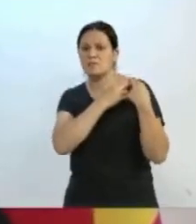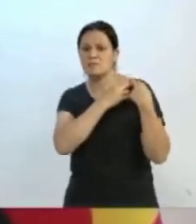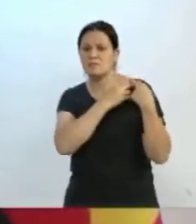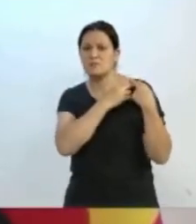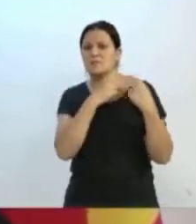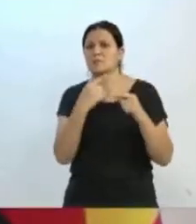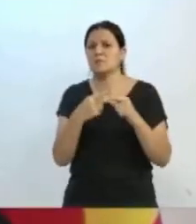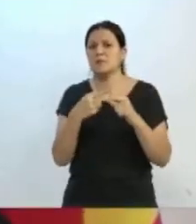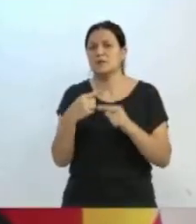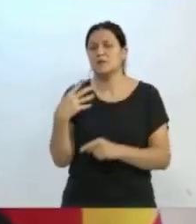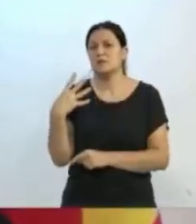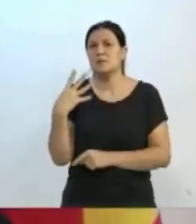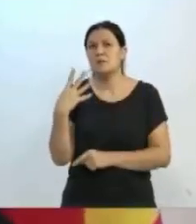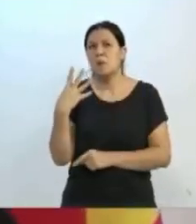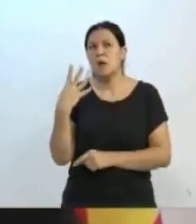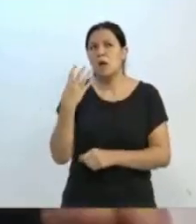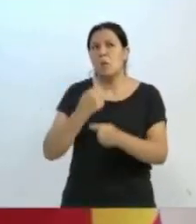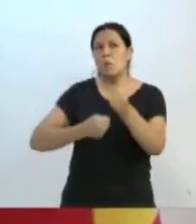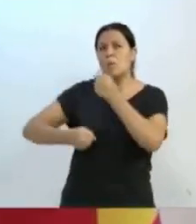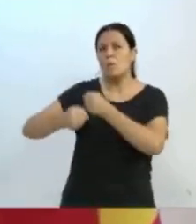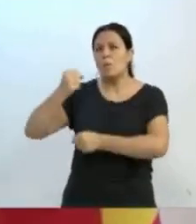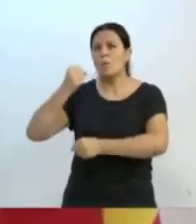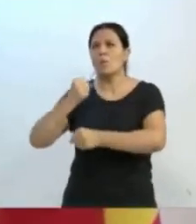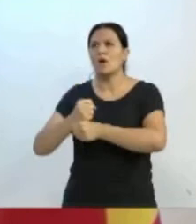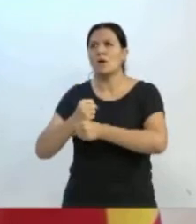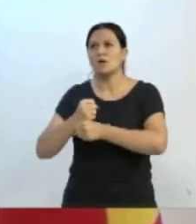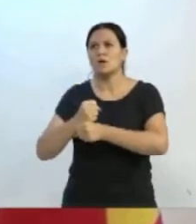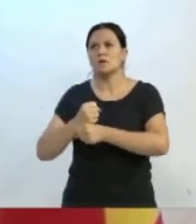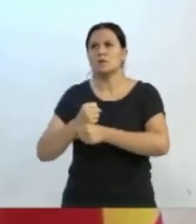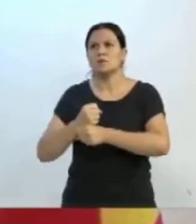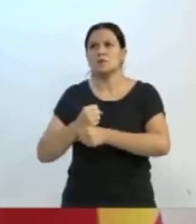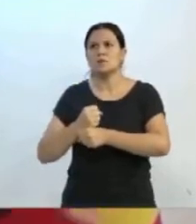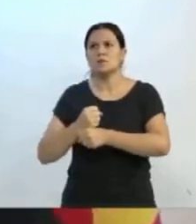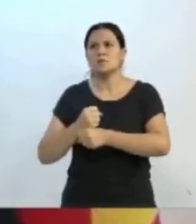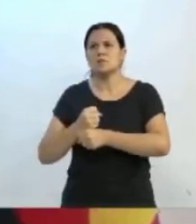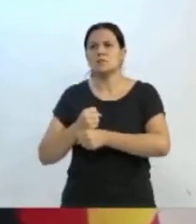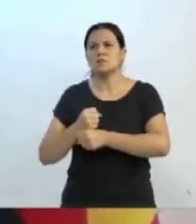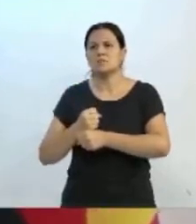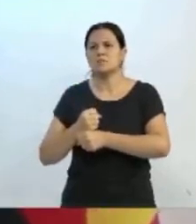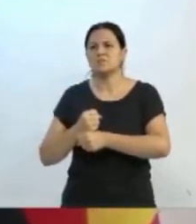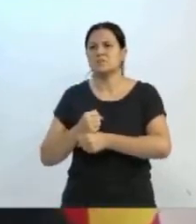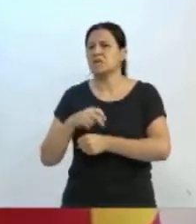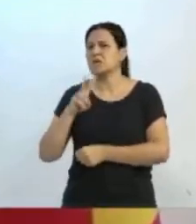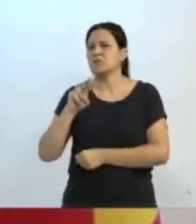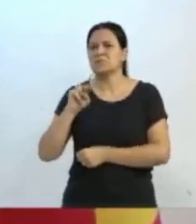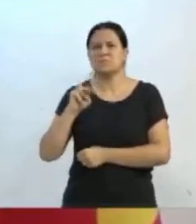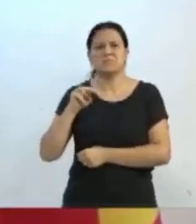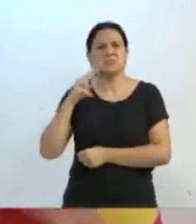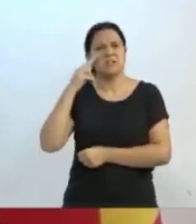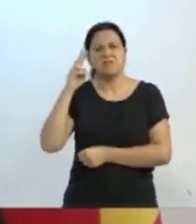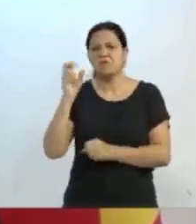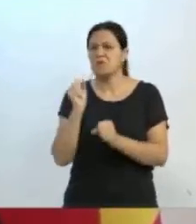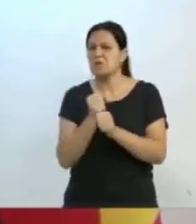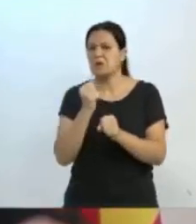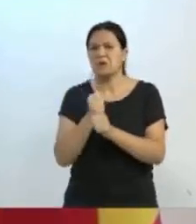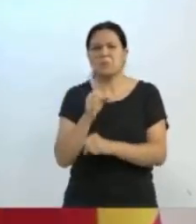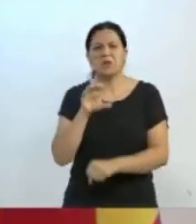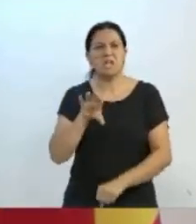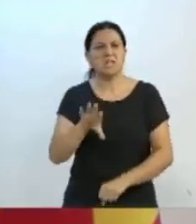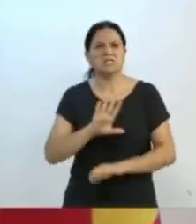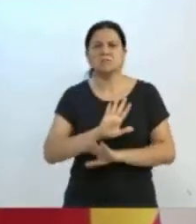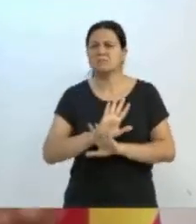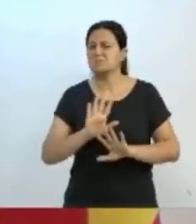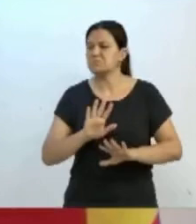quatro últimos anos que eu passei de mandato líder do governo, eu não vi, eu não vi uma obra assim. Eu não